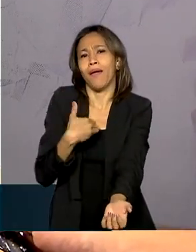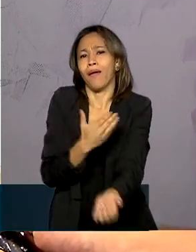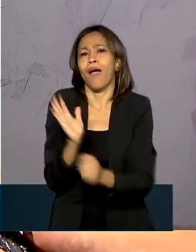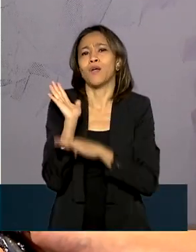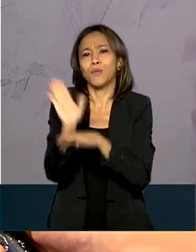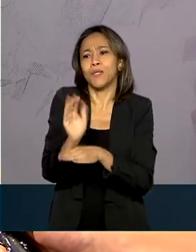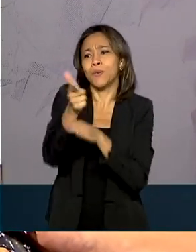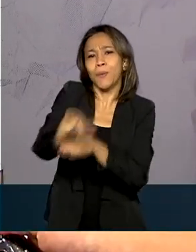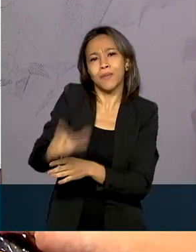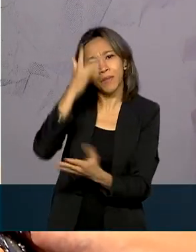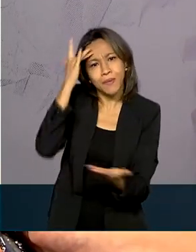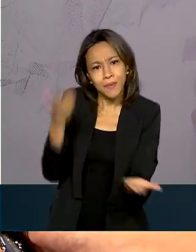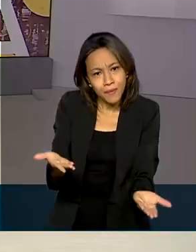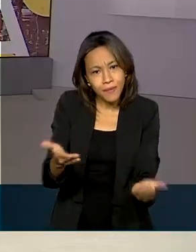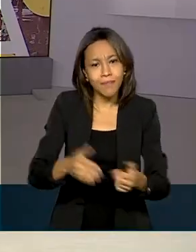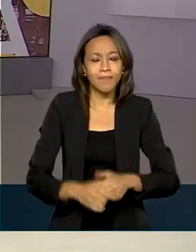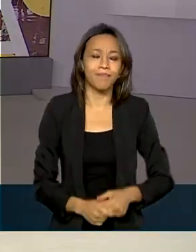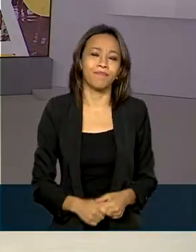pessoa.